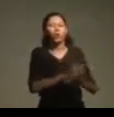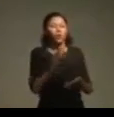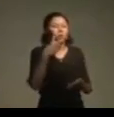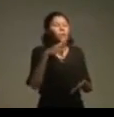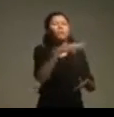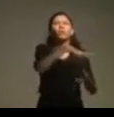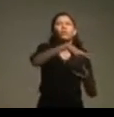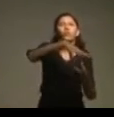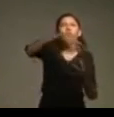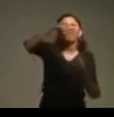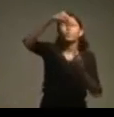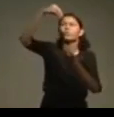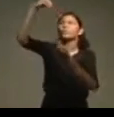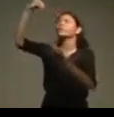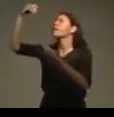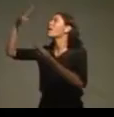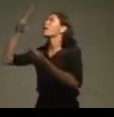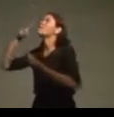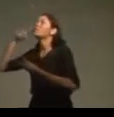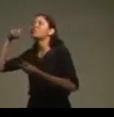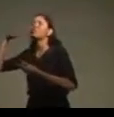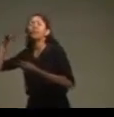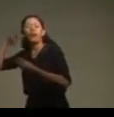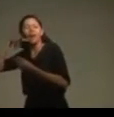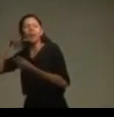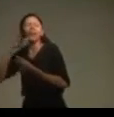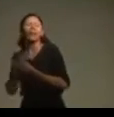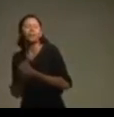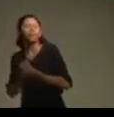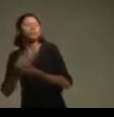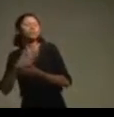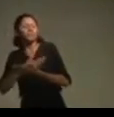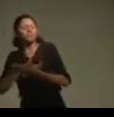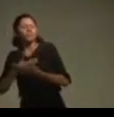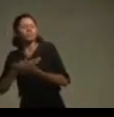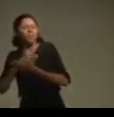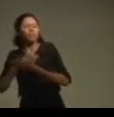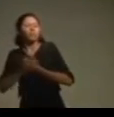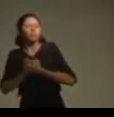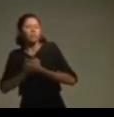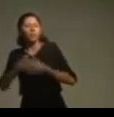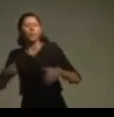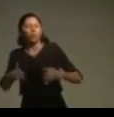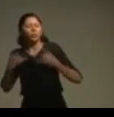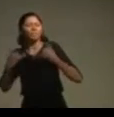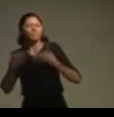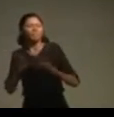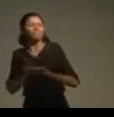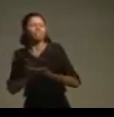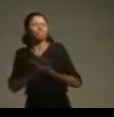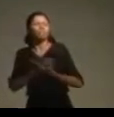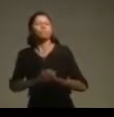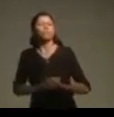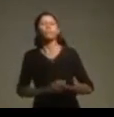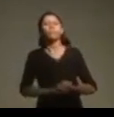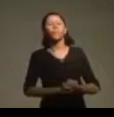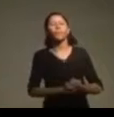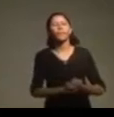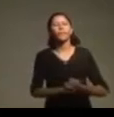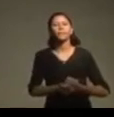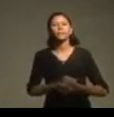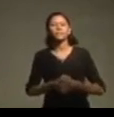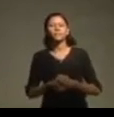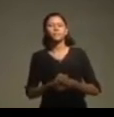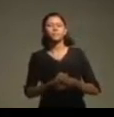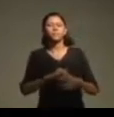trás e sabermos que a despeito de todos os convites, de todos os movimentos catalisadores, de todos os fenômenos de inversão